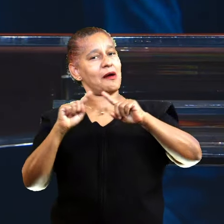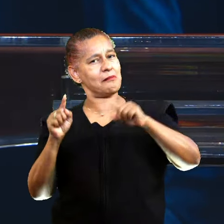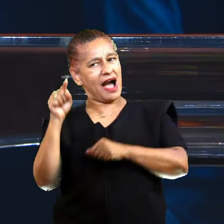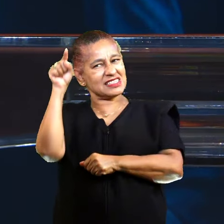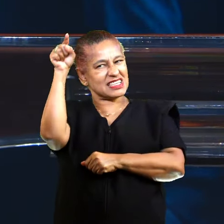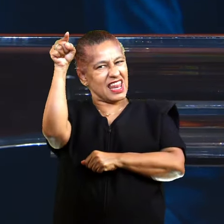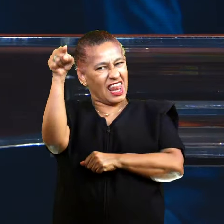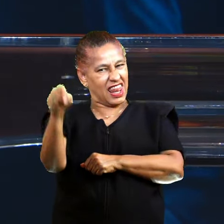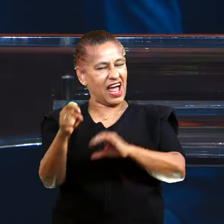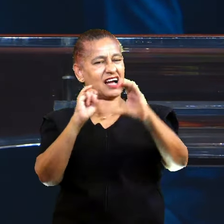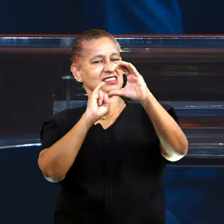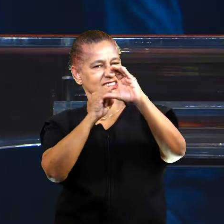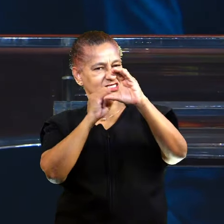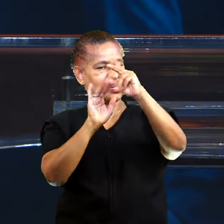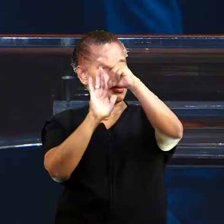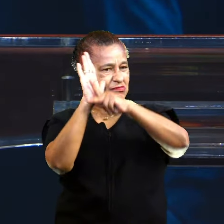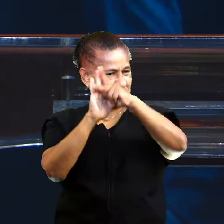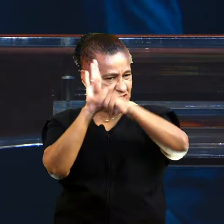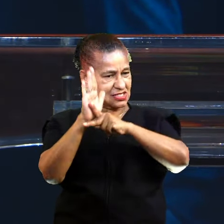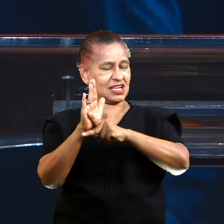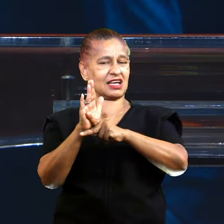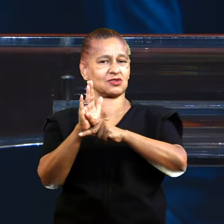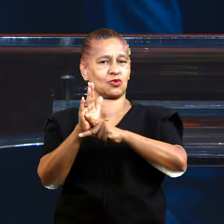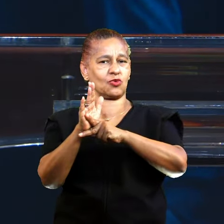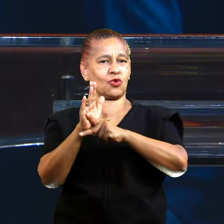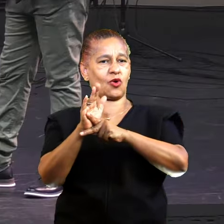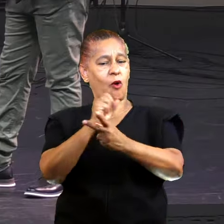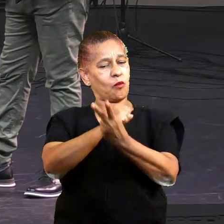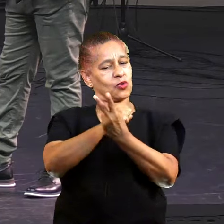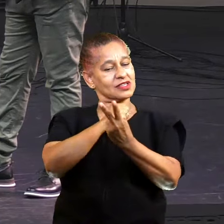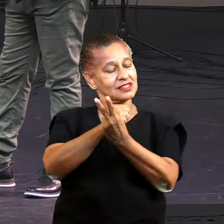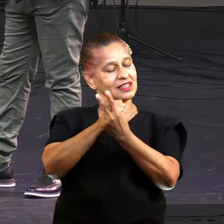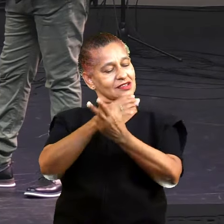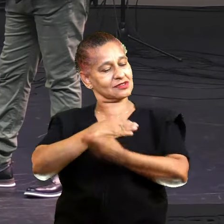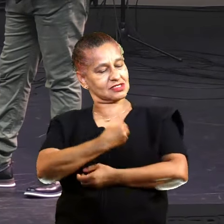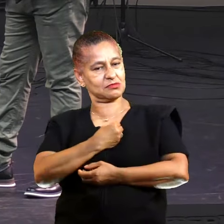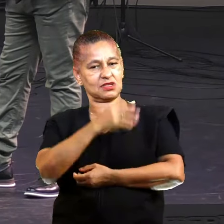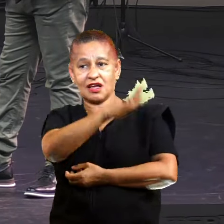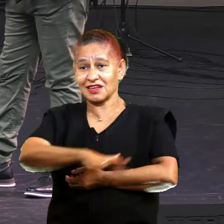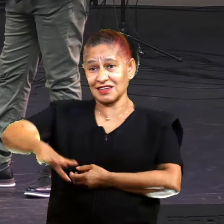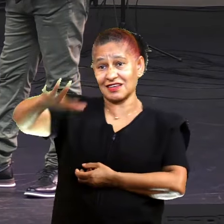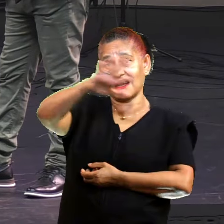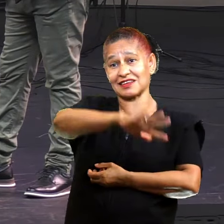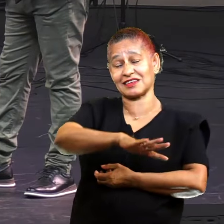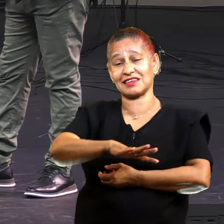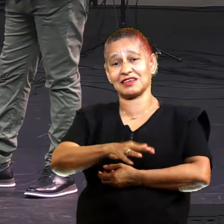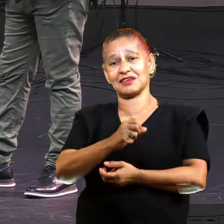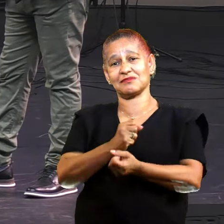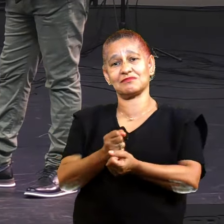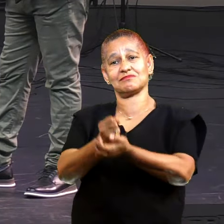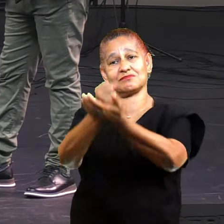Projeto Cristolândia. E essa igreja me acolheu de uma forma tremenda.